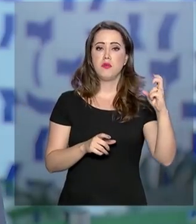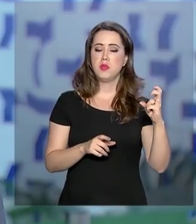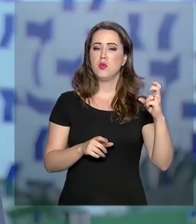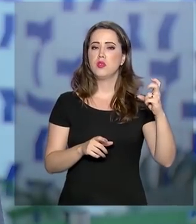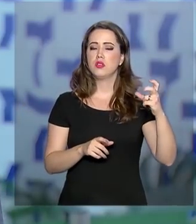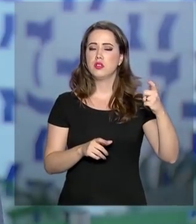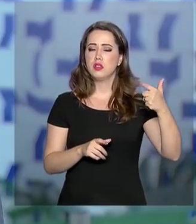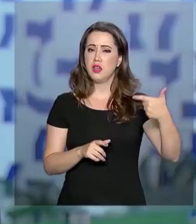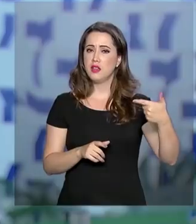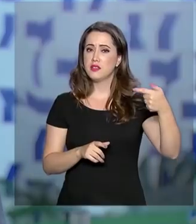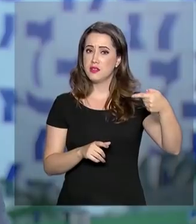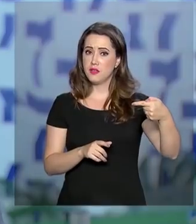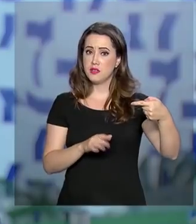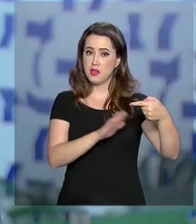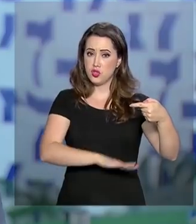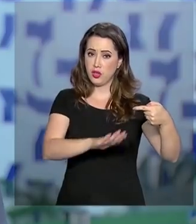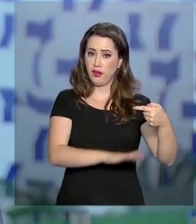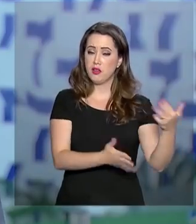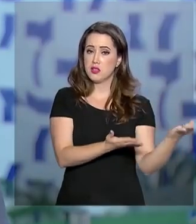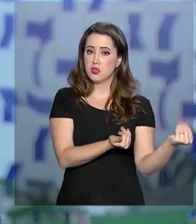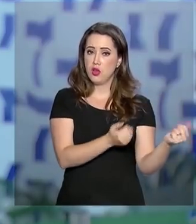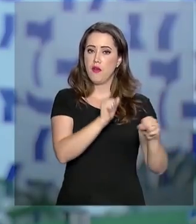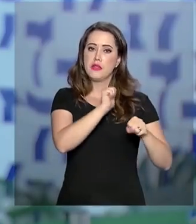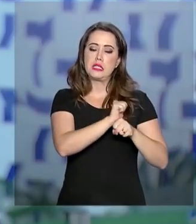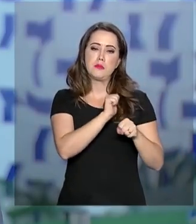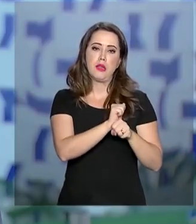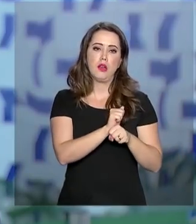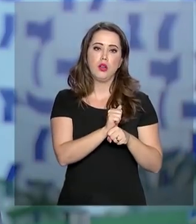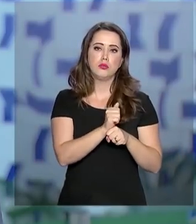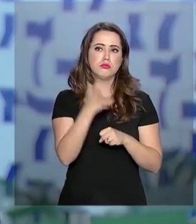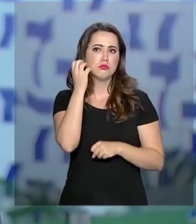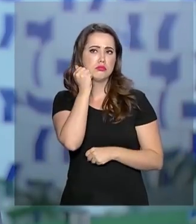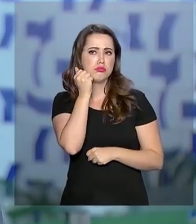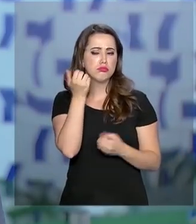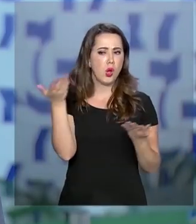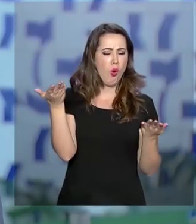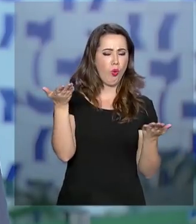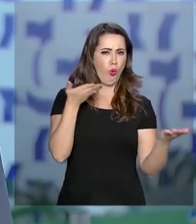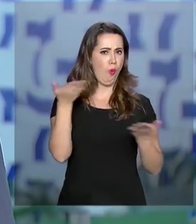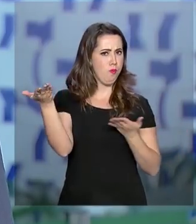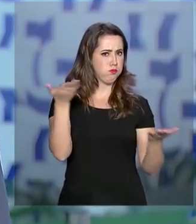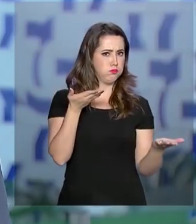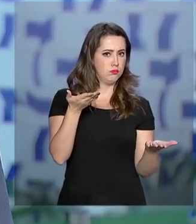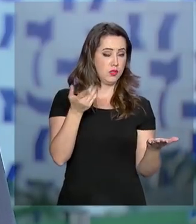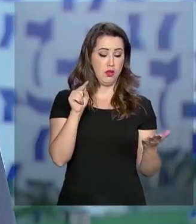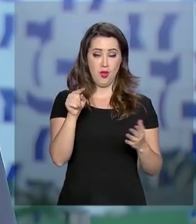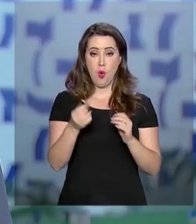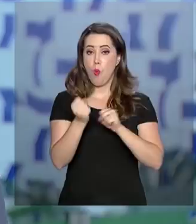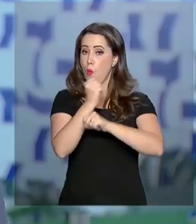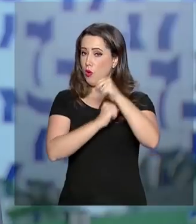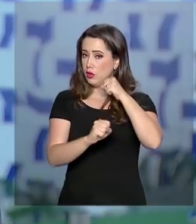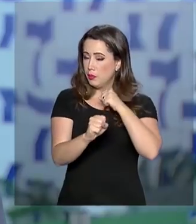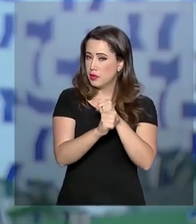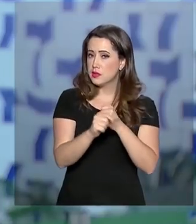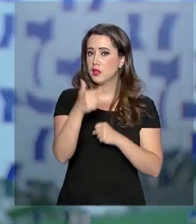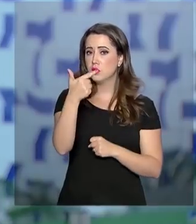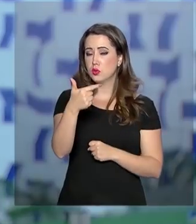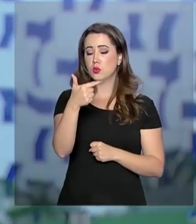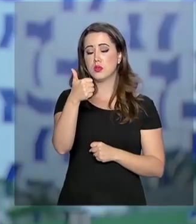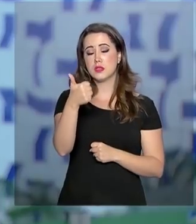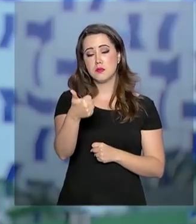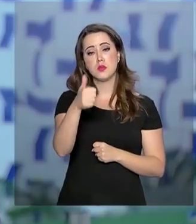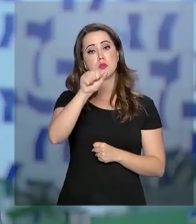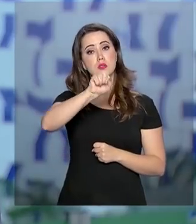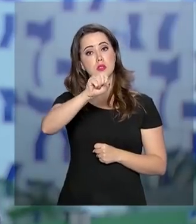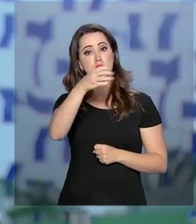crianças e adolescentes esperando por adoção. No ano passado, em 2018, 2.184 crianças